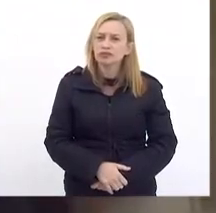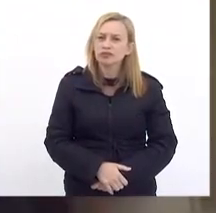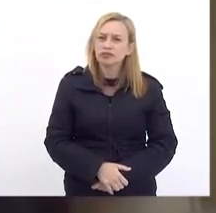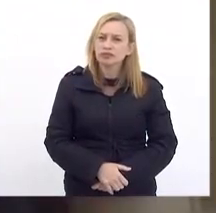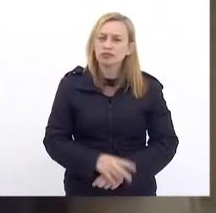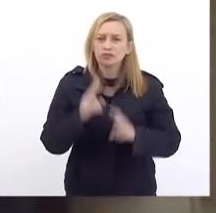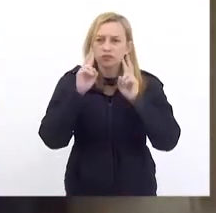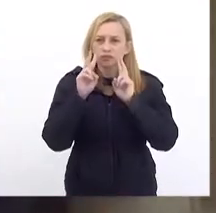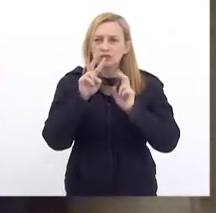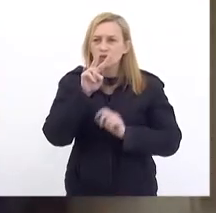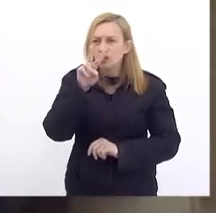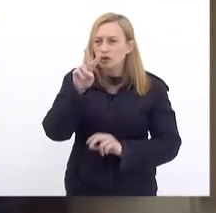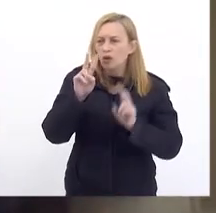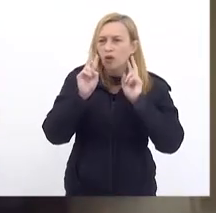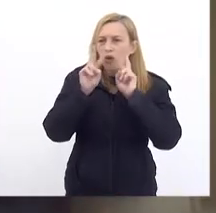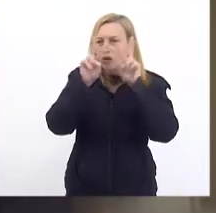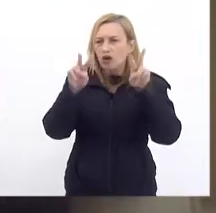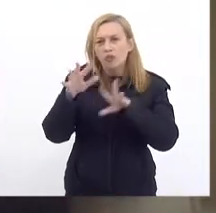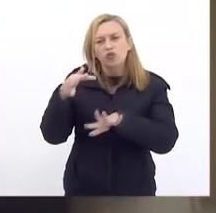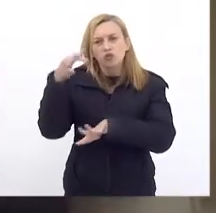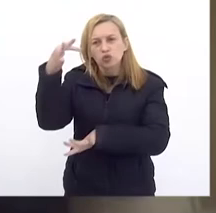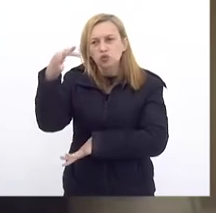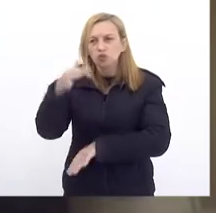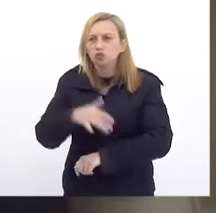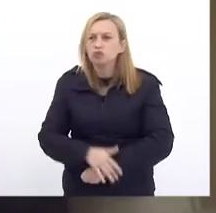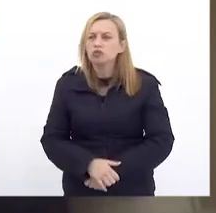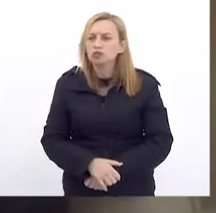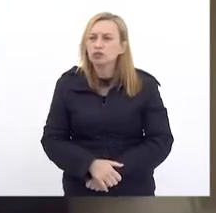a gente Olhar para o futuro Nós precisamos